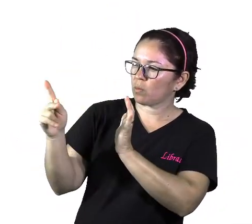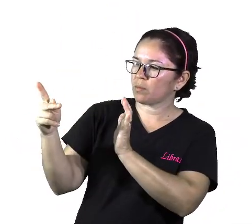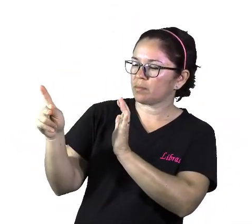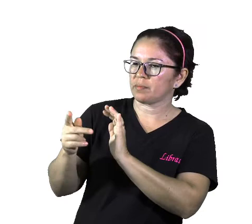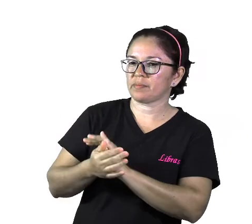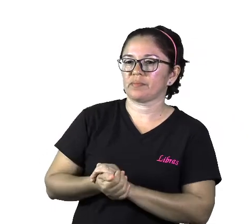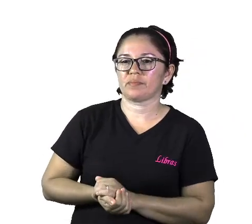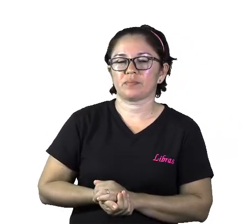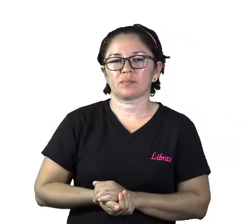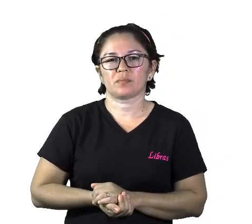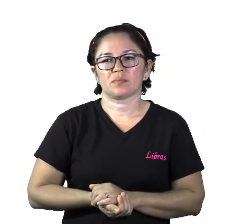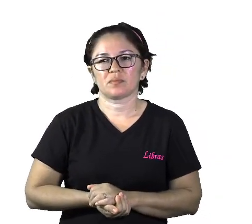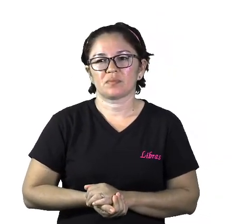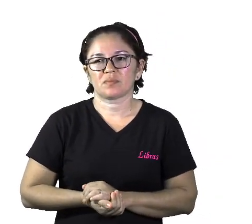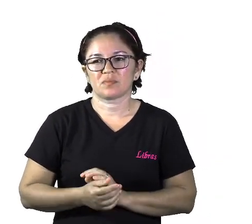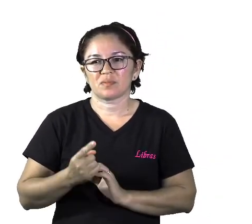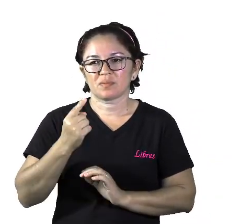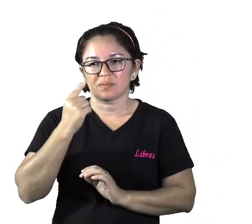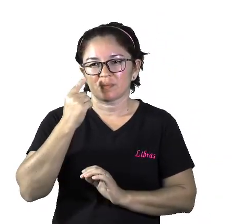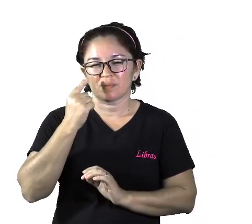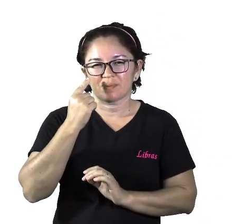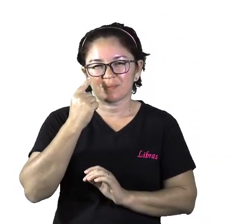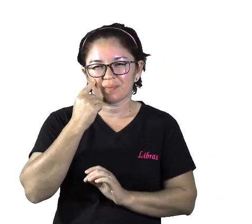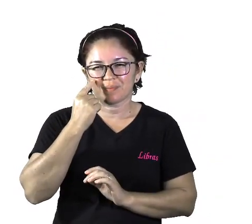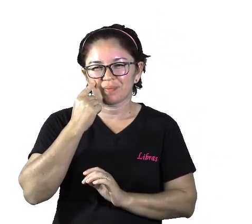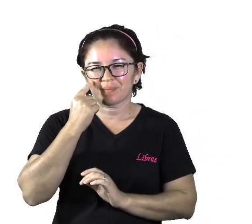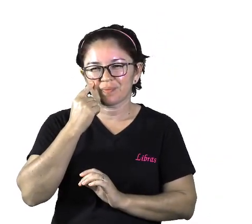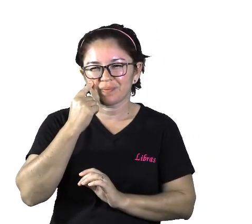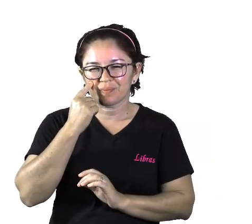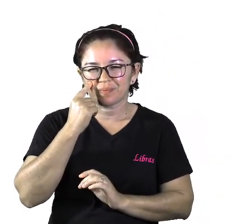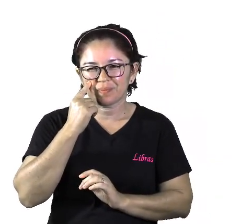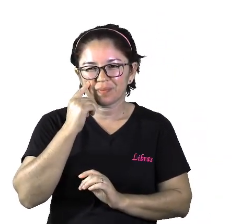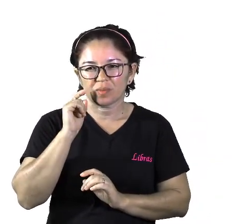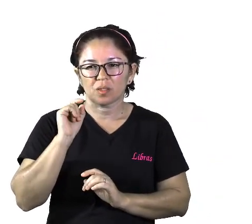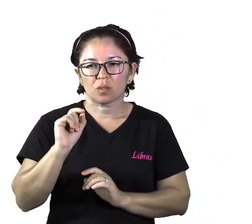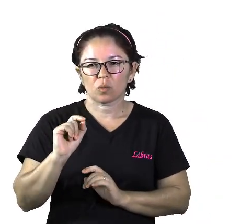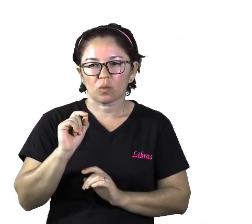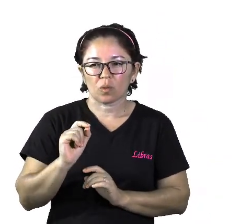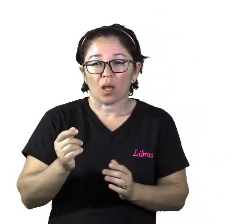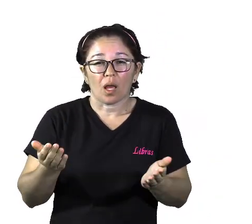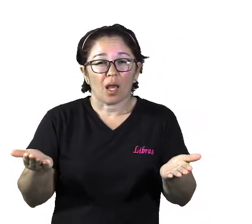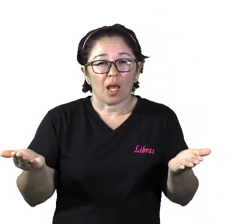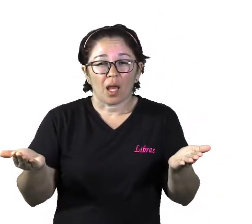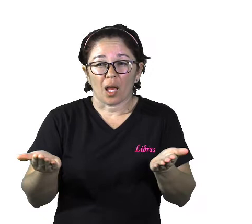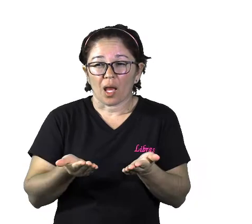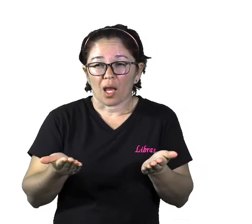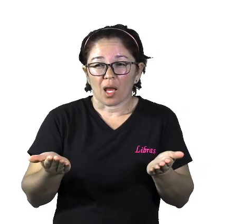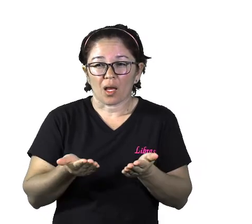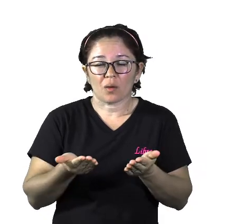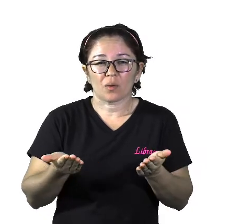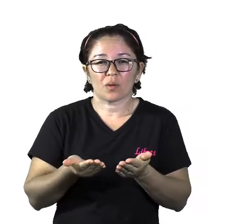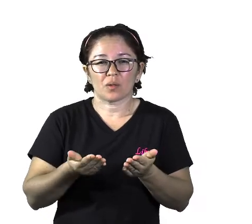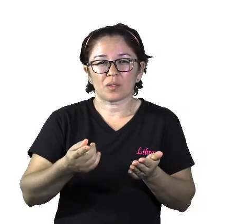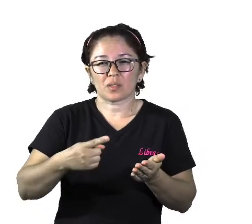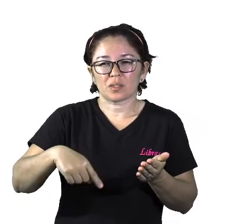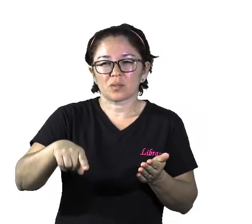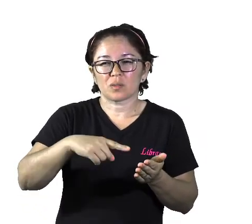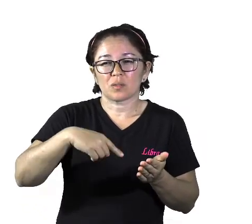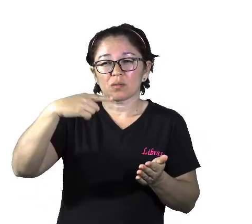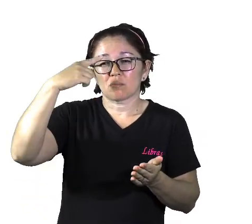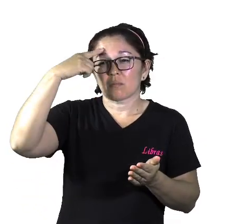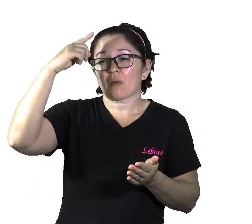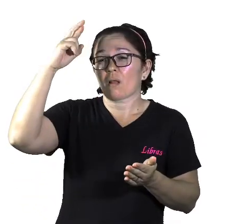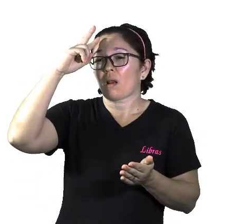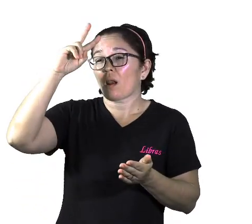uma gama de instrumentos, de possibilidades para registrar as nossas memórias.